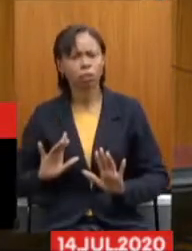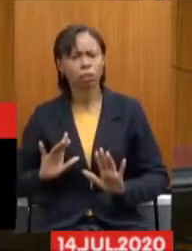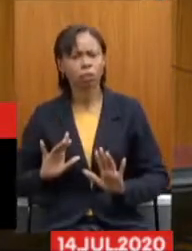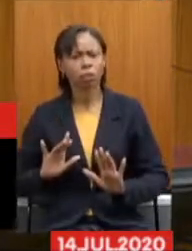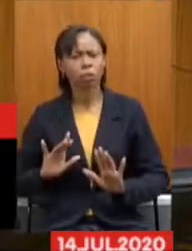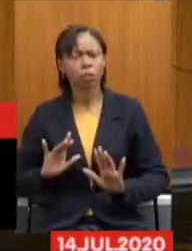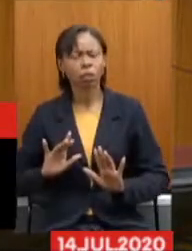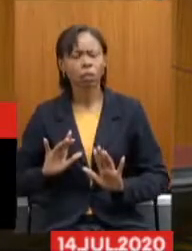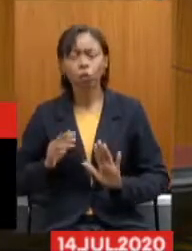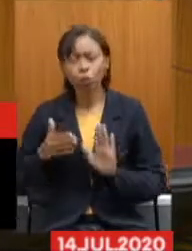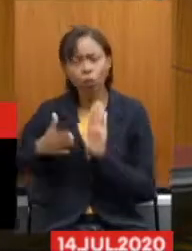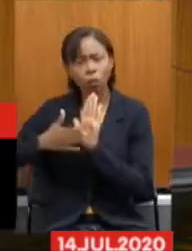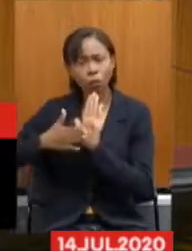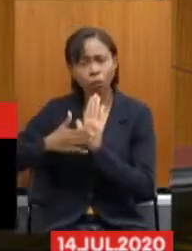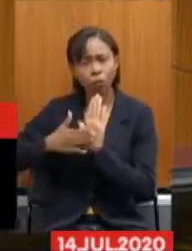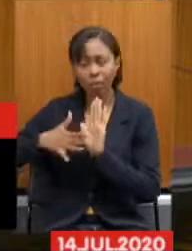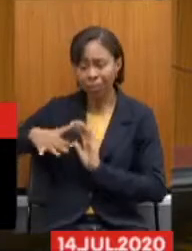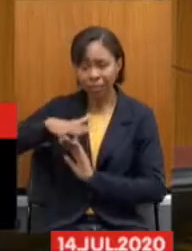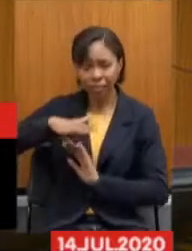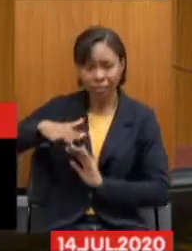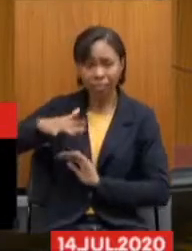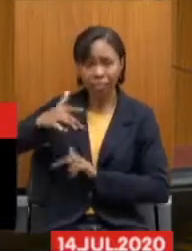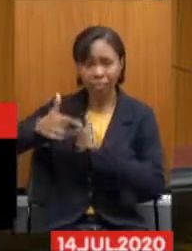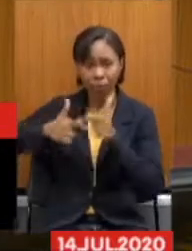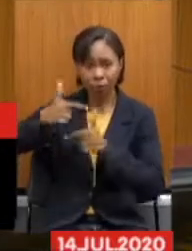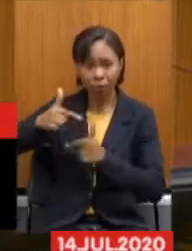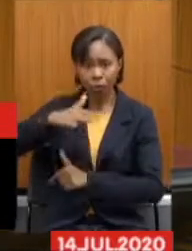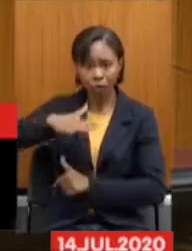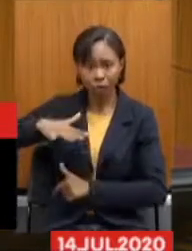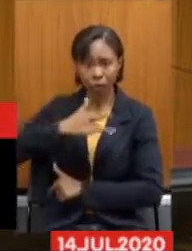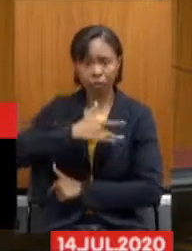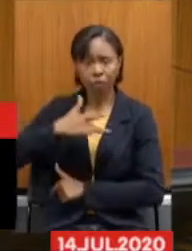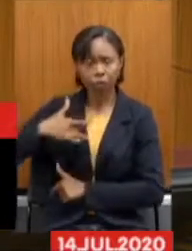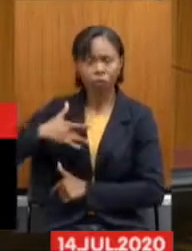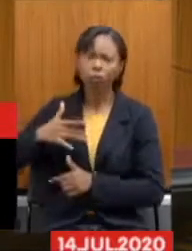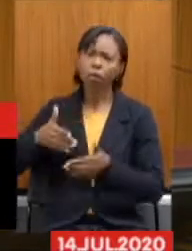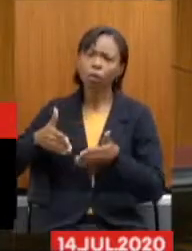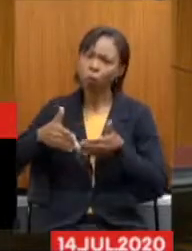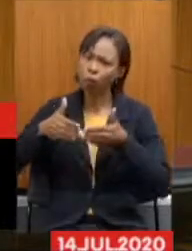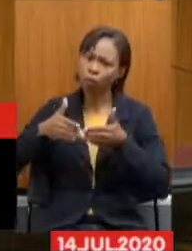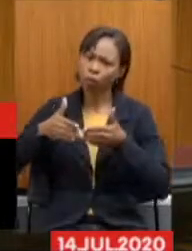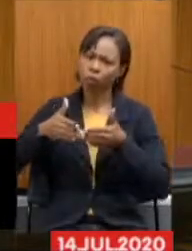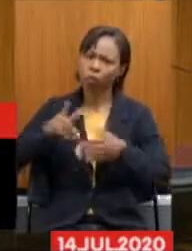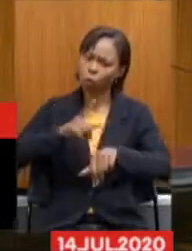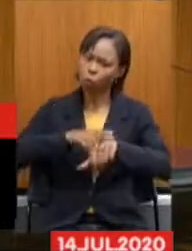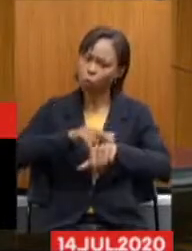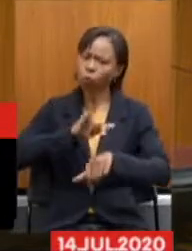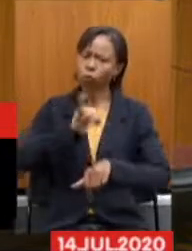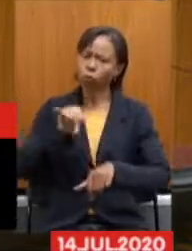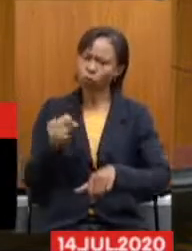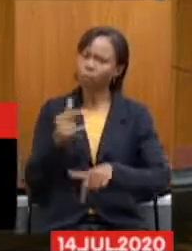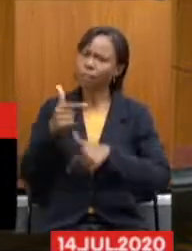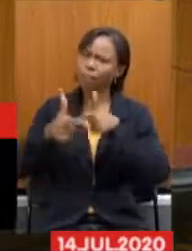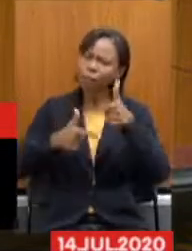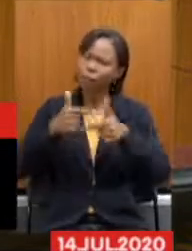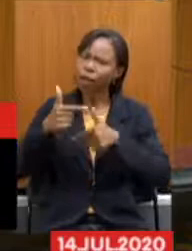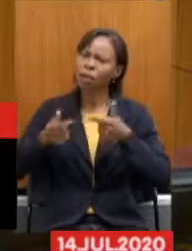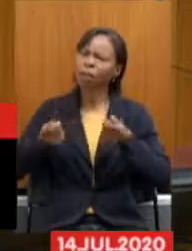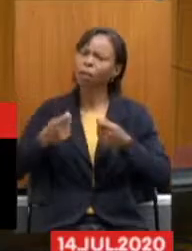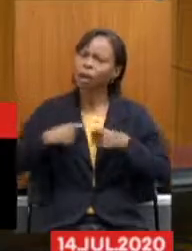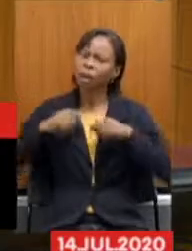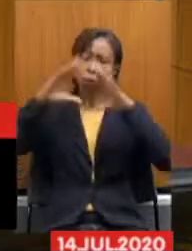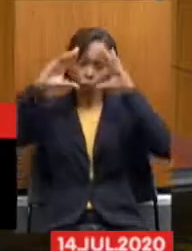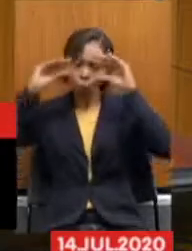A nossa proposta dos trabalhadores da saúde é que nos dê uma chance. Nos dê uma chance de trabalhar tranquilos lá